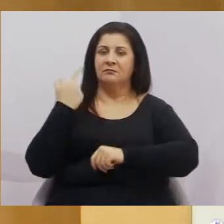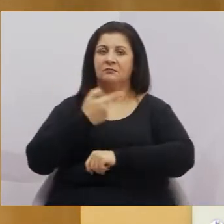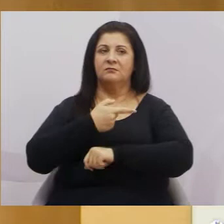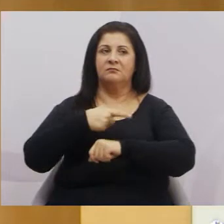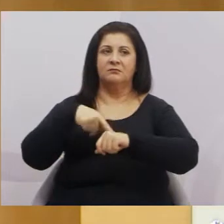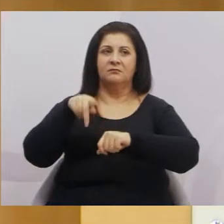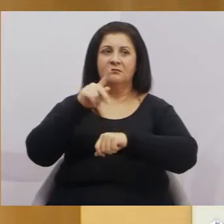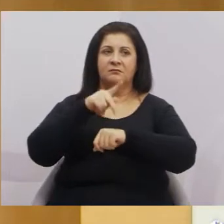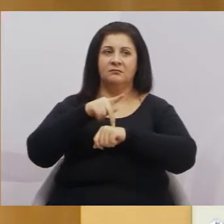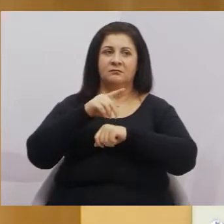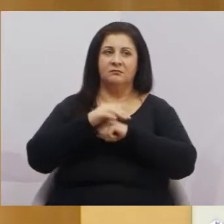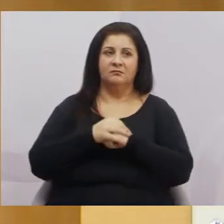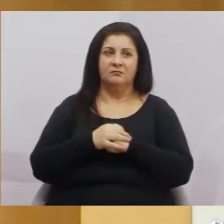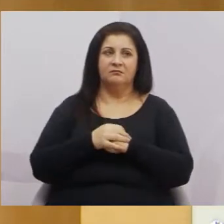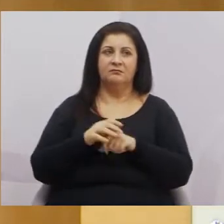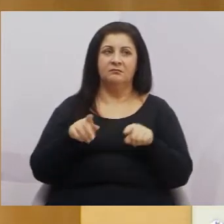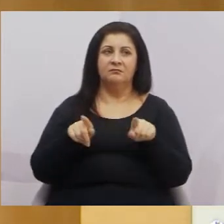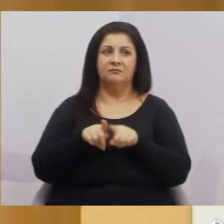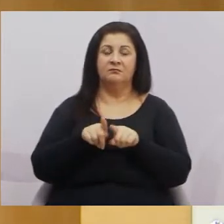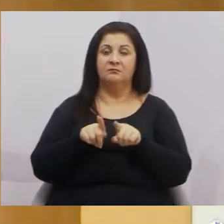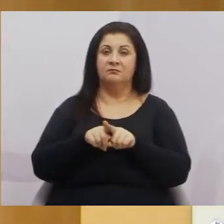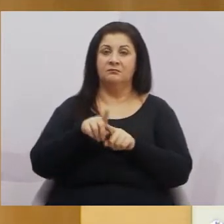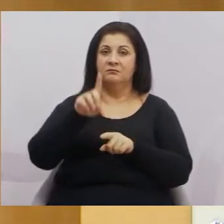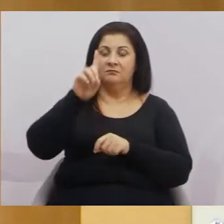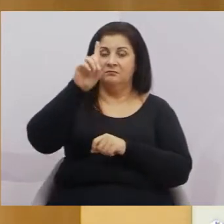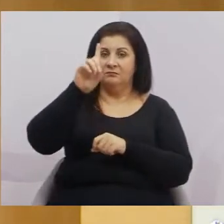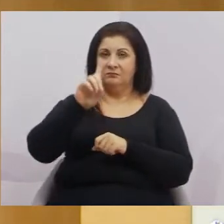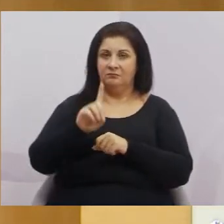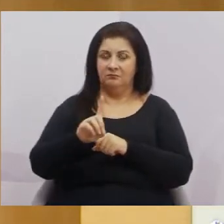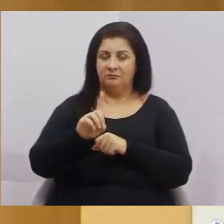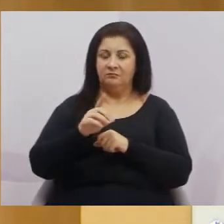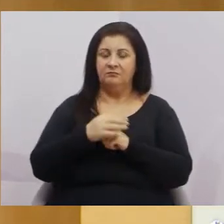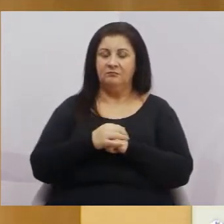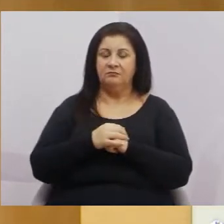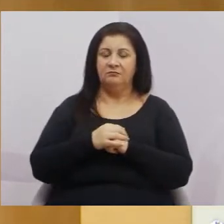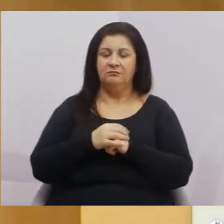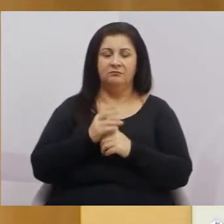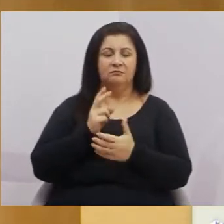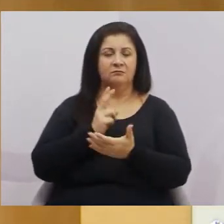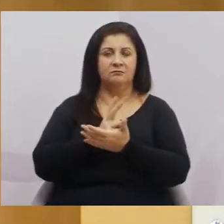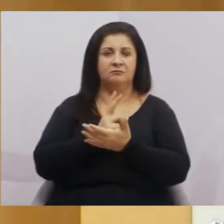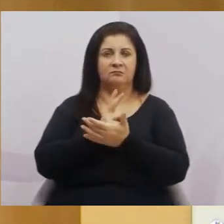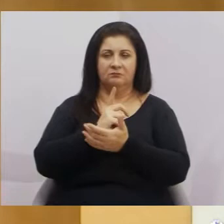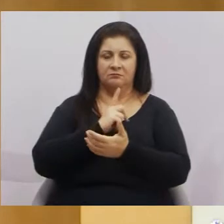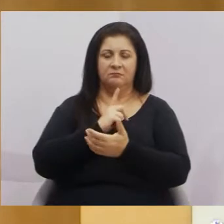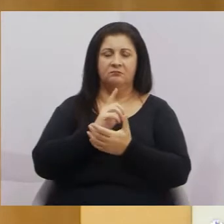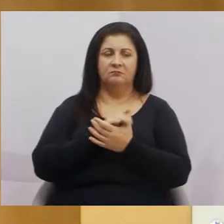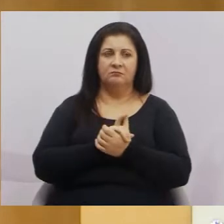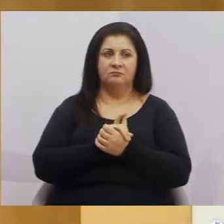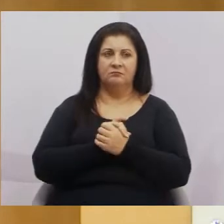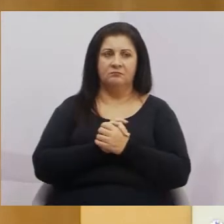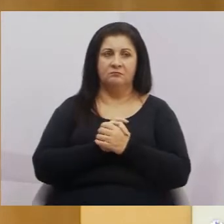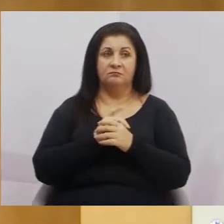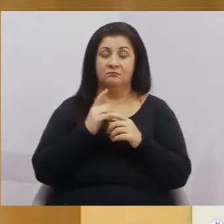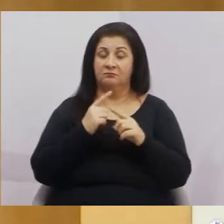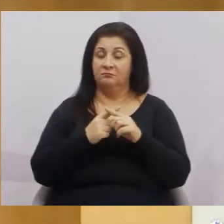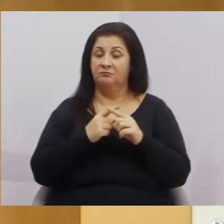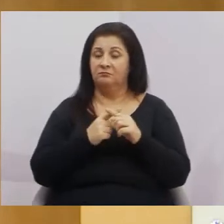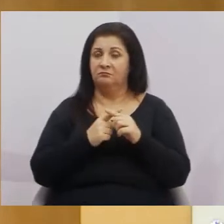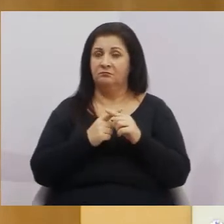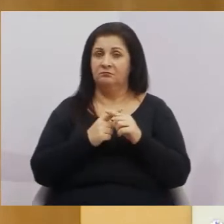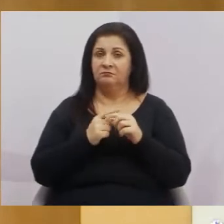E o nosso direito, ele nunca vem a ser tirado, porque ultimamente